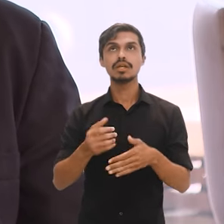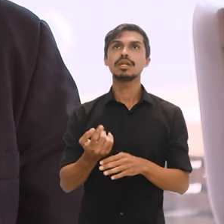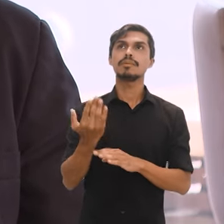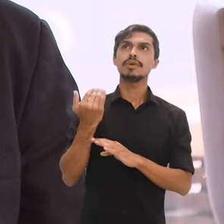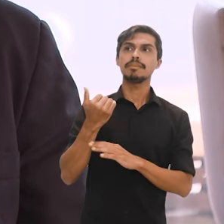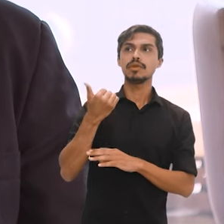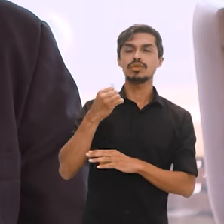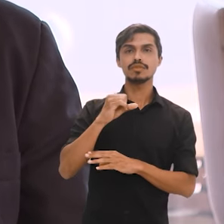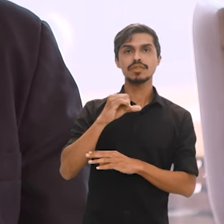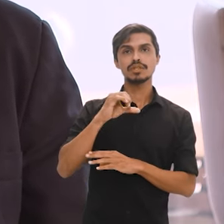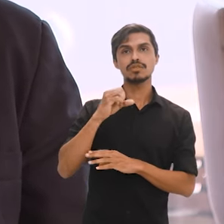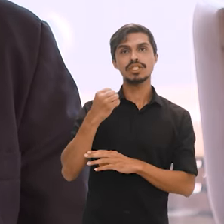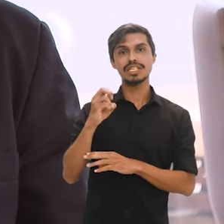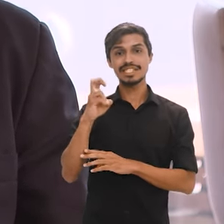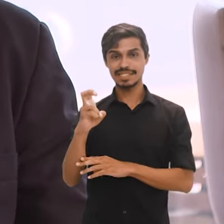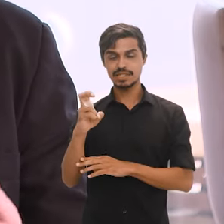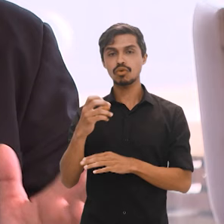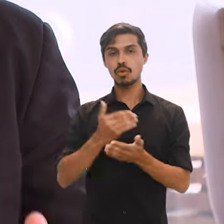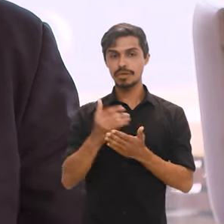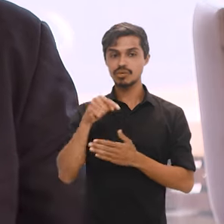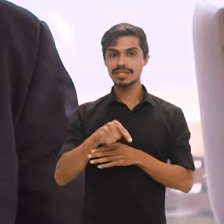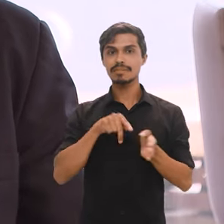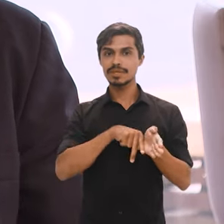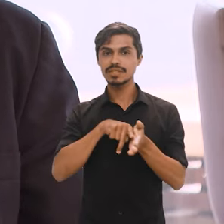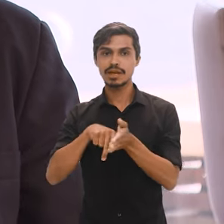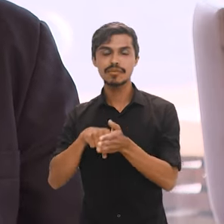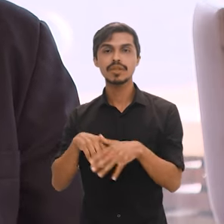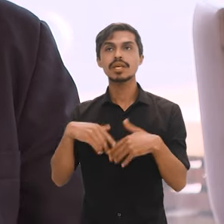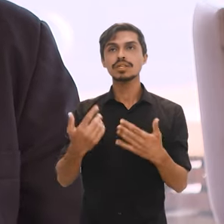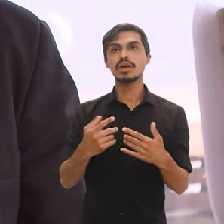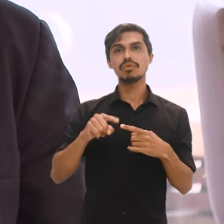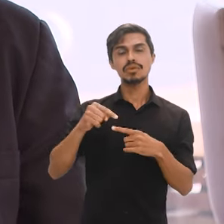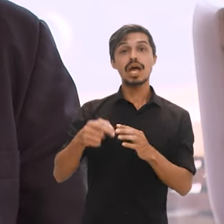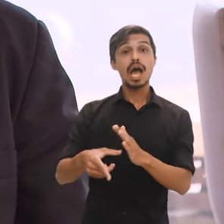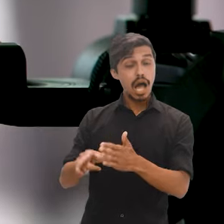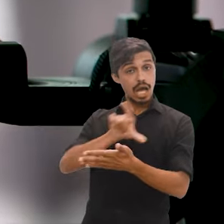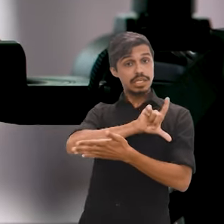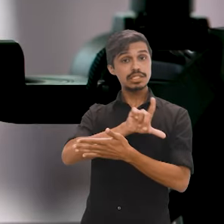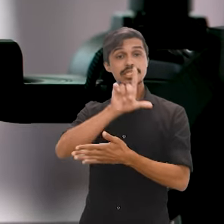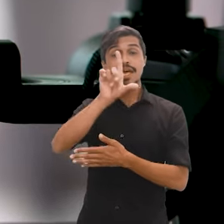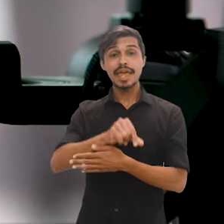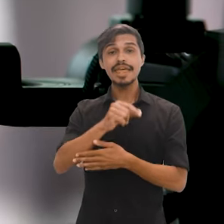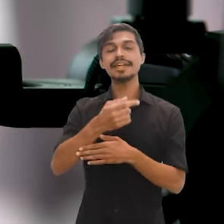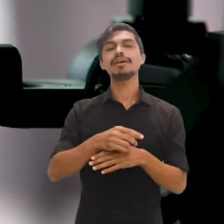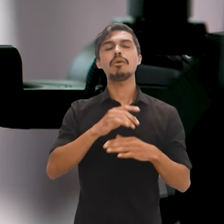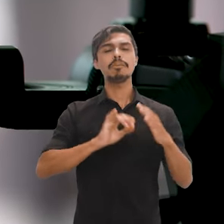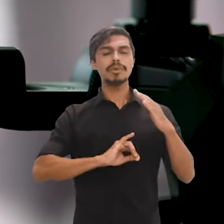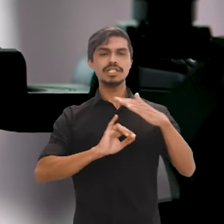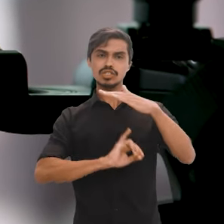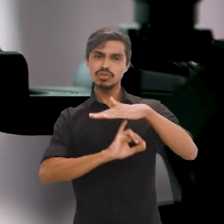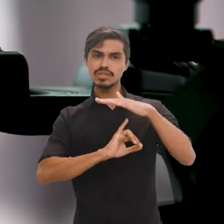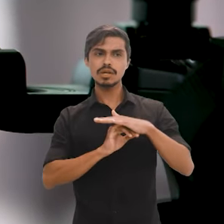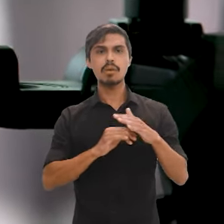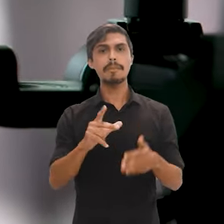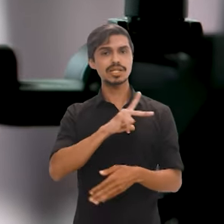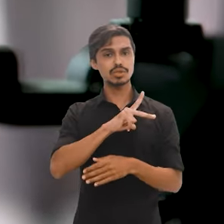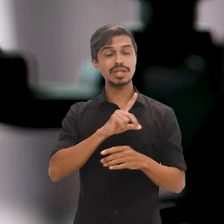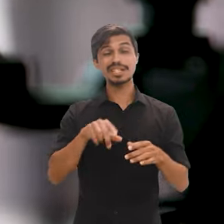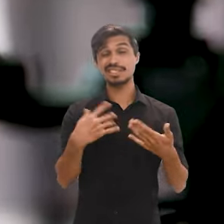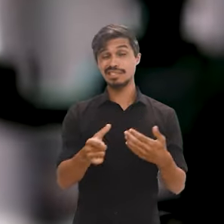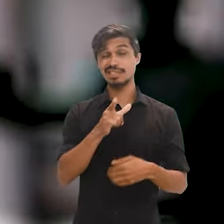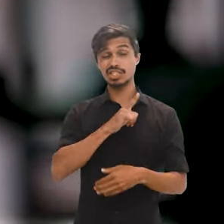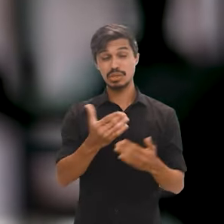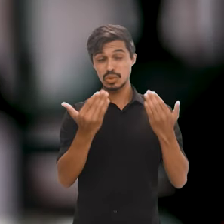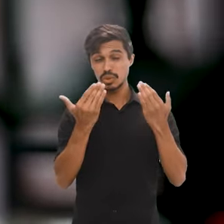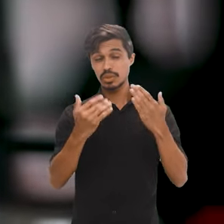1985 para cá. Antes disso, inclusive, era uma instituição particular e que havia sido acusado de manipulação. Desde lá, o IBGE tem uma